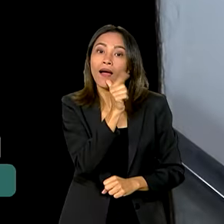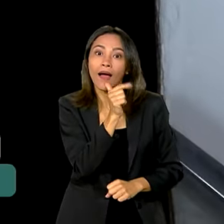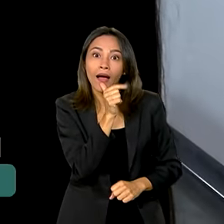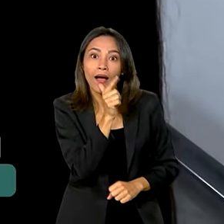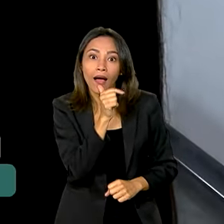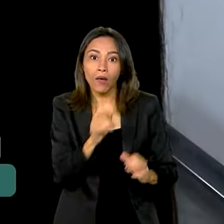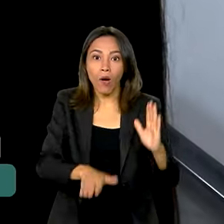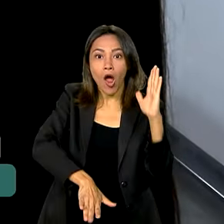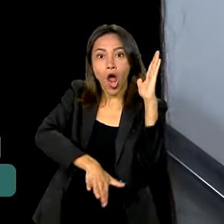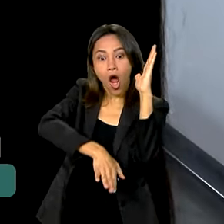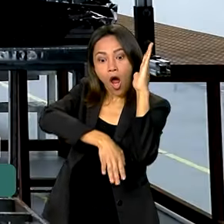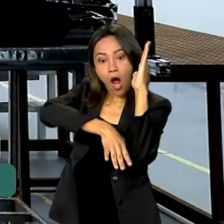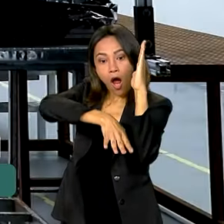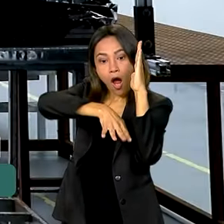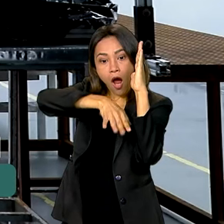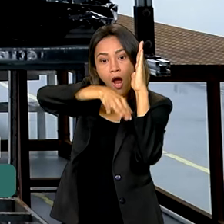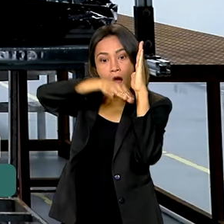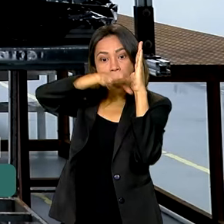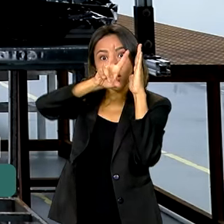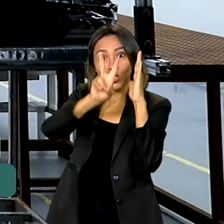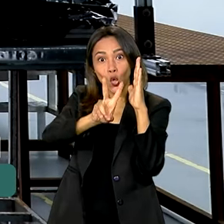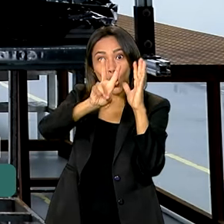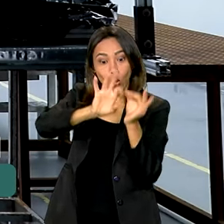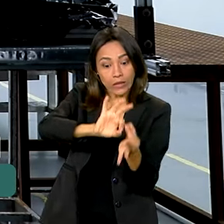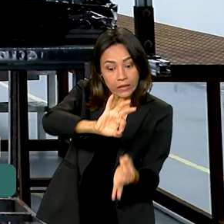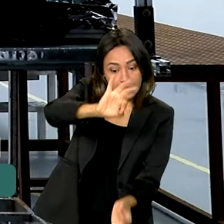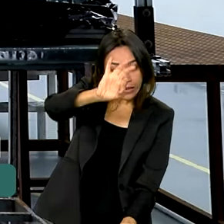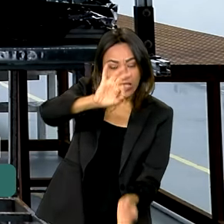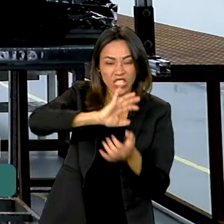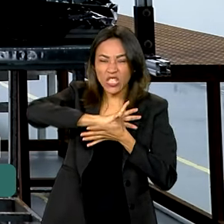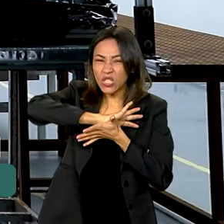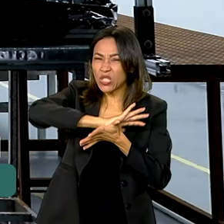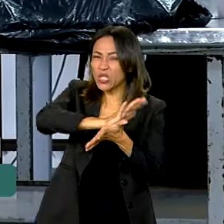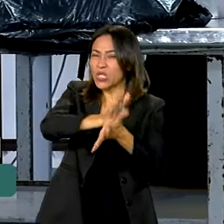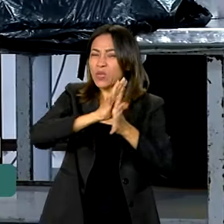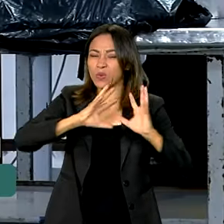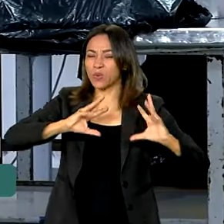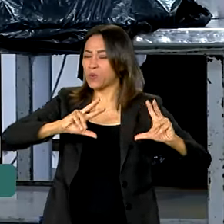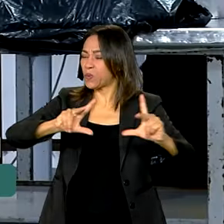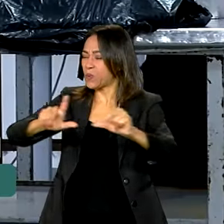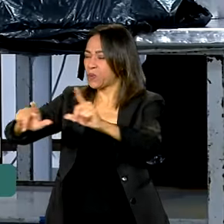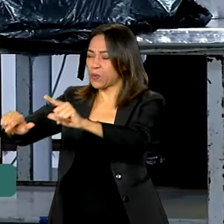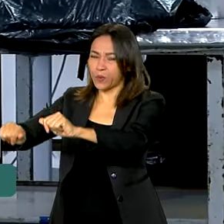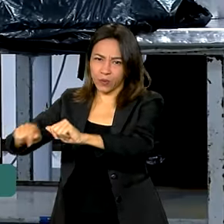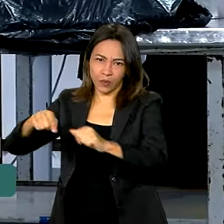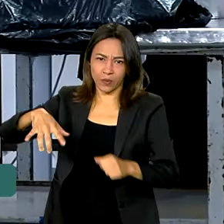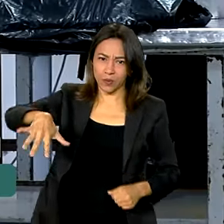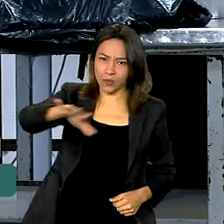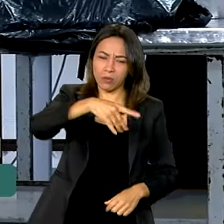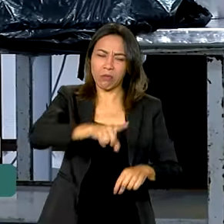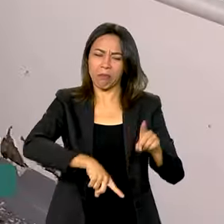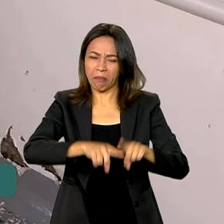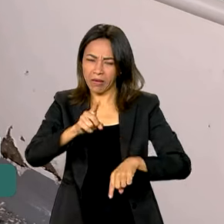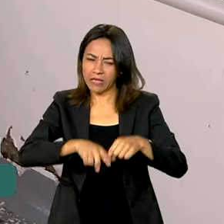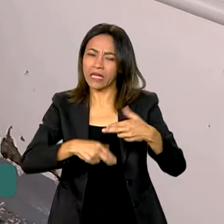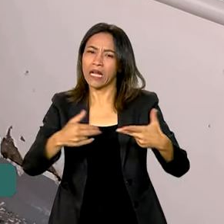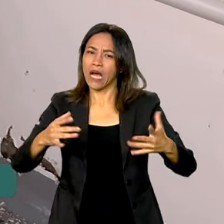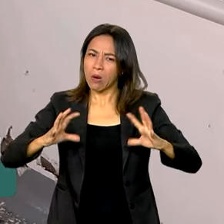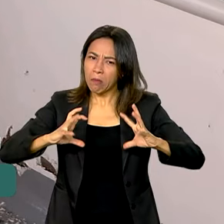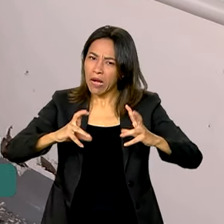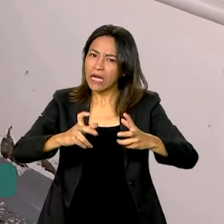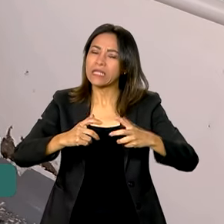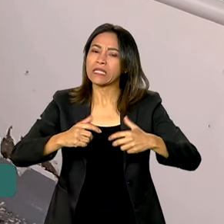dos dois metros de altura e destruiu todo o estoque e matéria-prima, além de grande parte dos equipamentos. Um